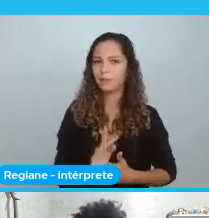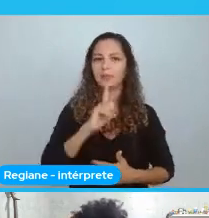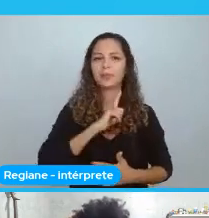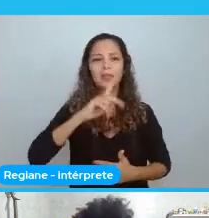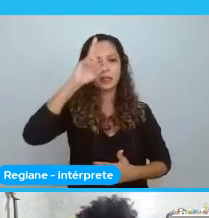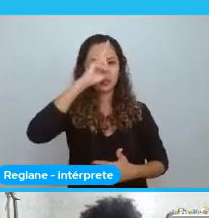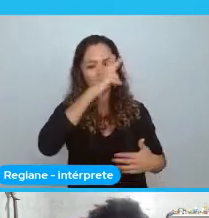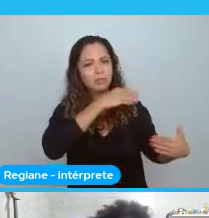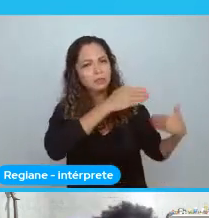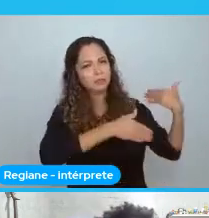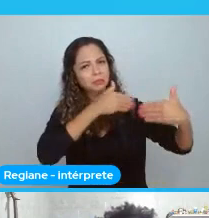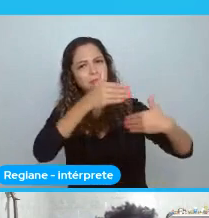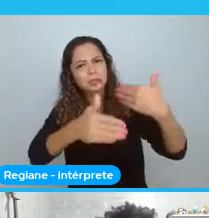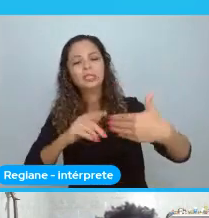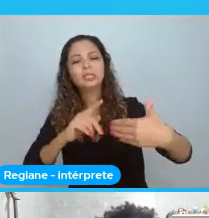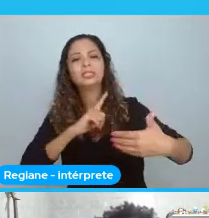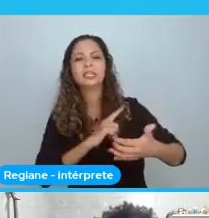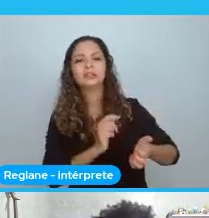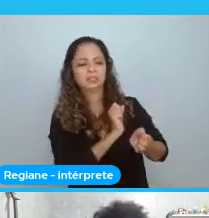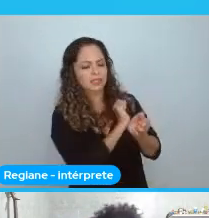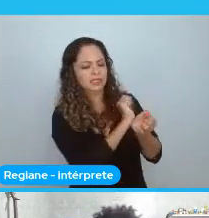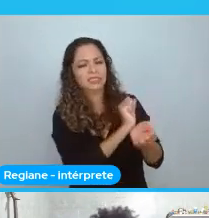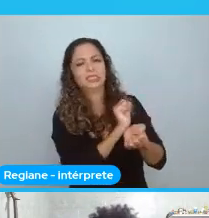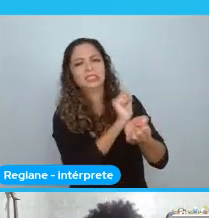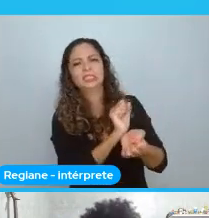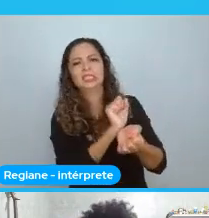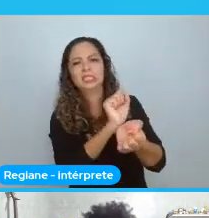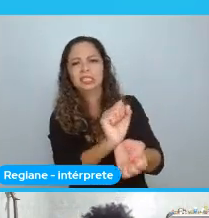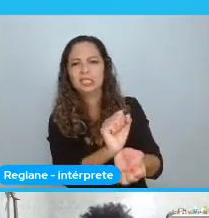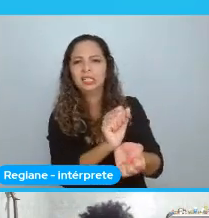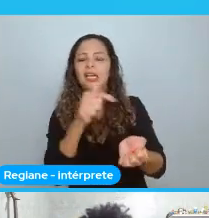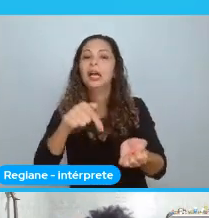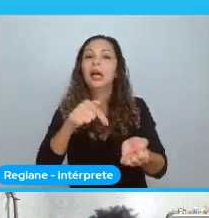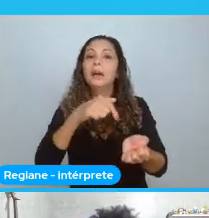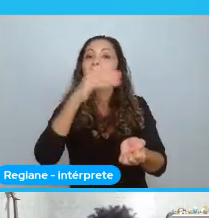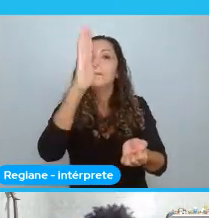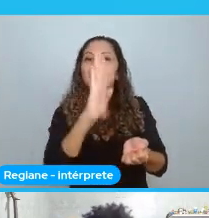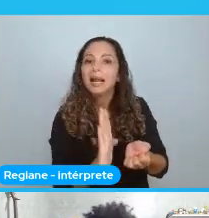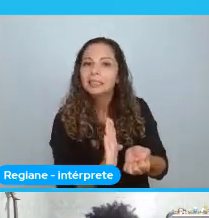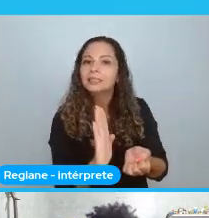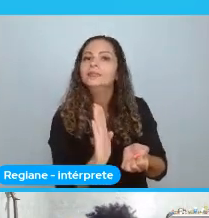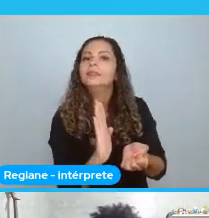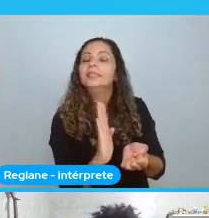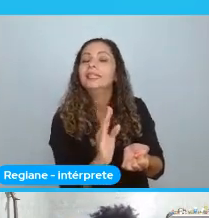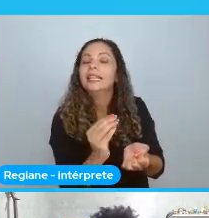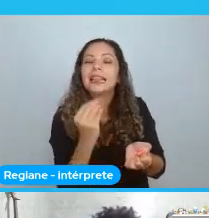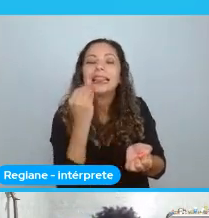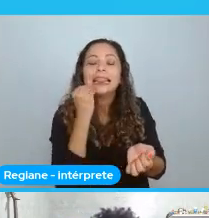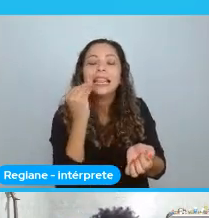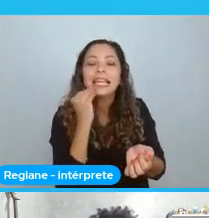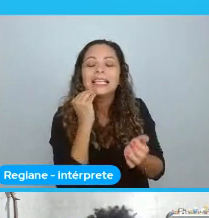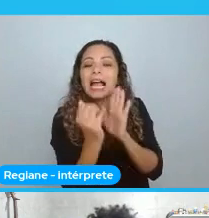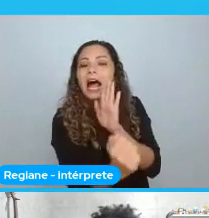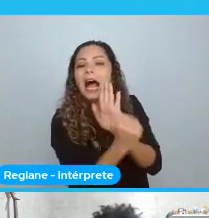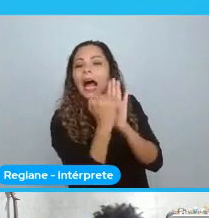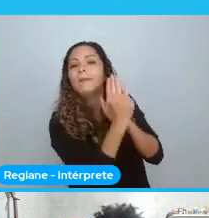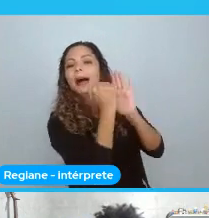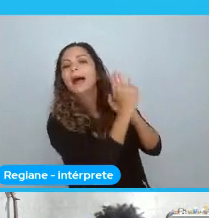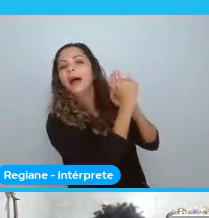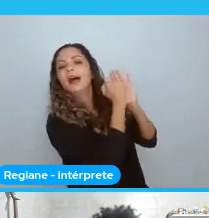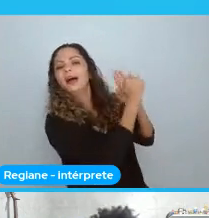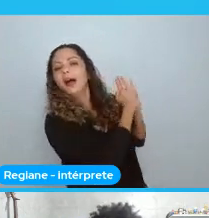processo de escravização. O Brasil. Tentou apagar. Todo esse histórico. De alguma maneira.